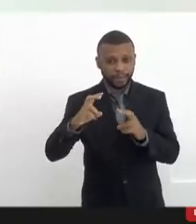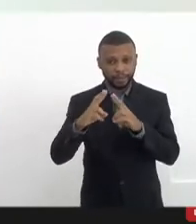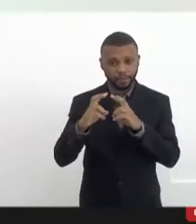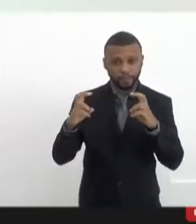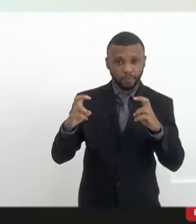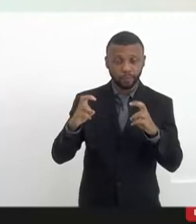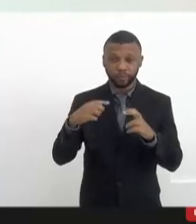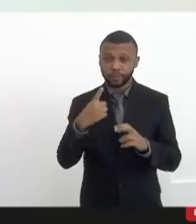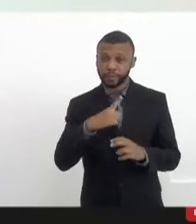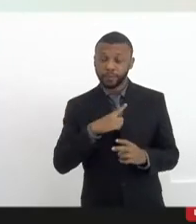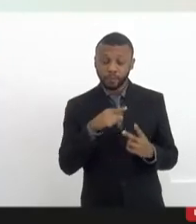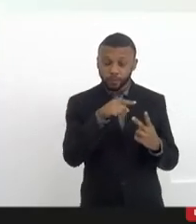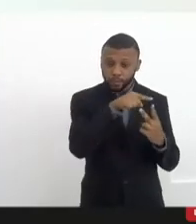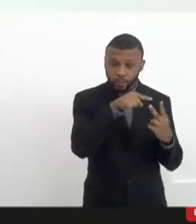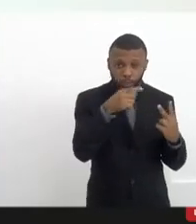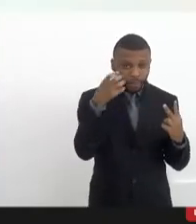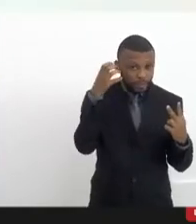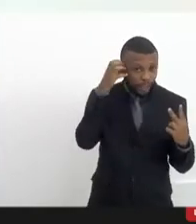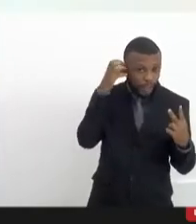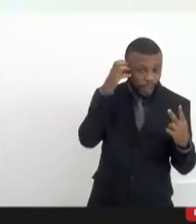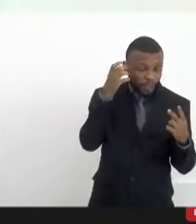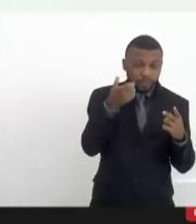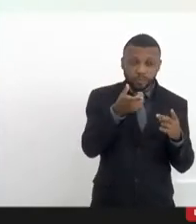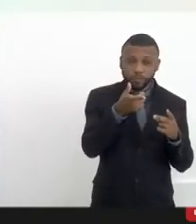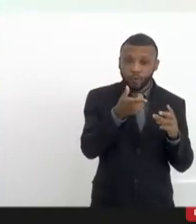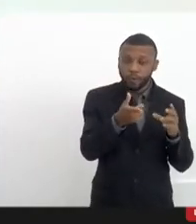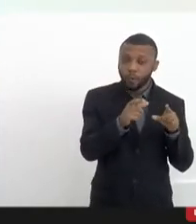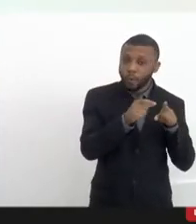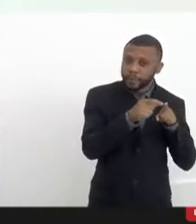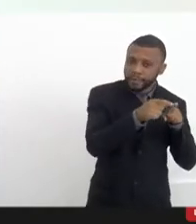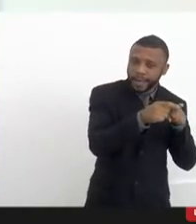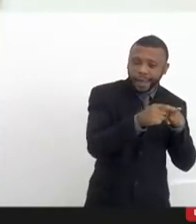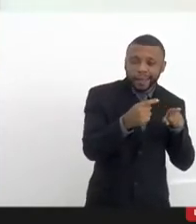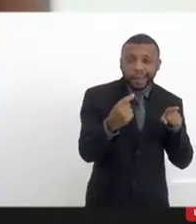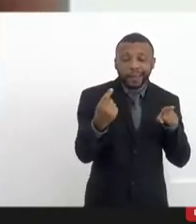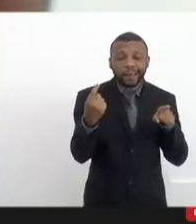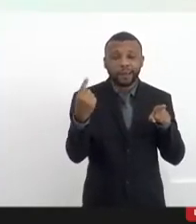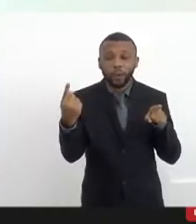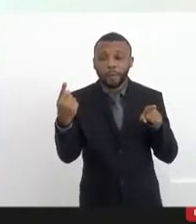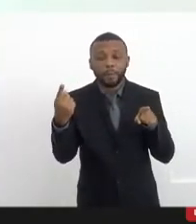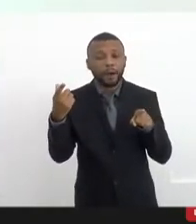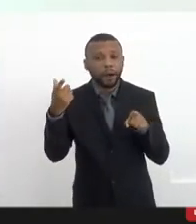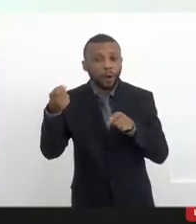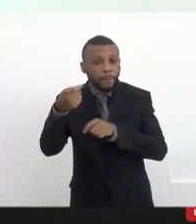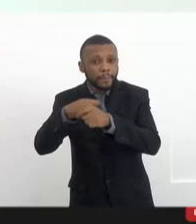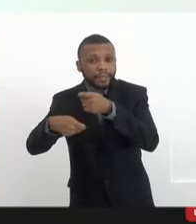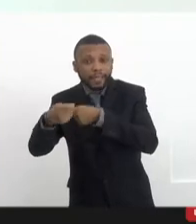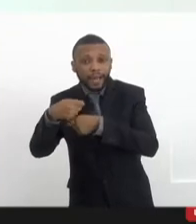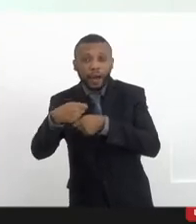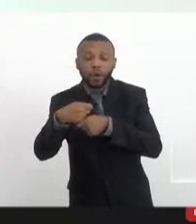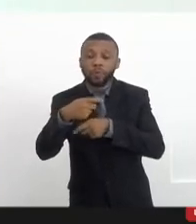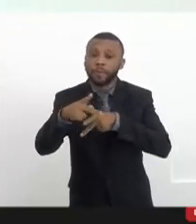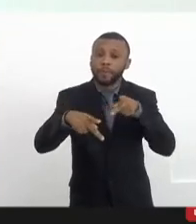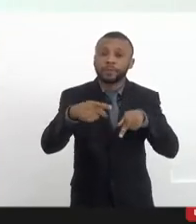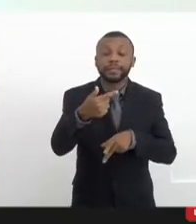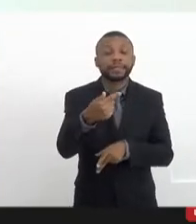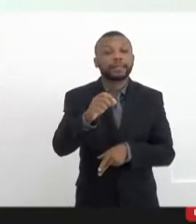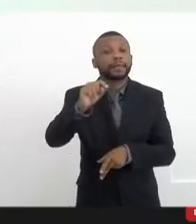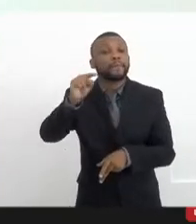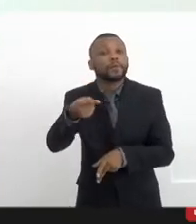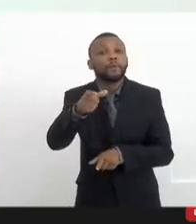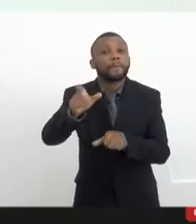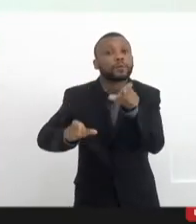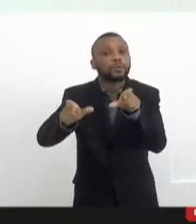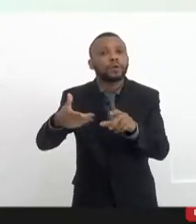comerciais, uma população de 40 mil habitantes. E nós lideramos a maioria da programação. Só nós não